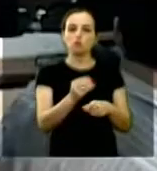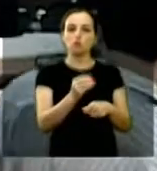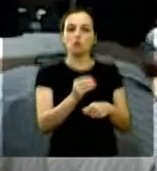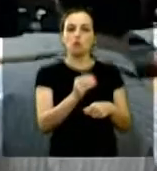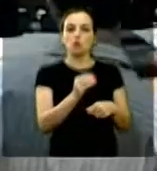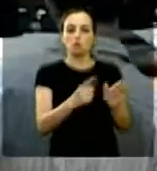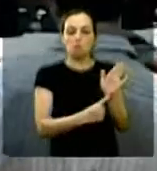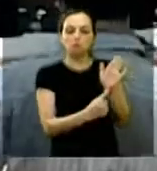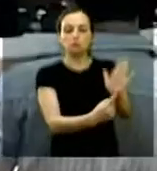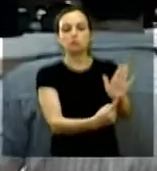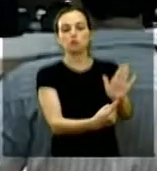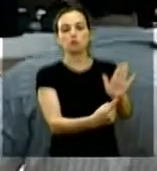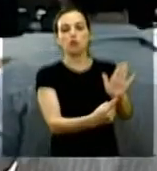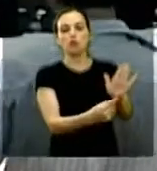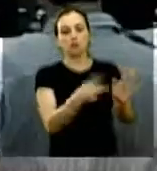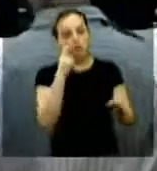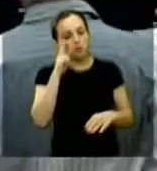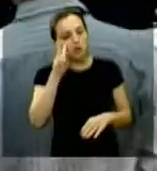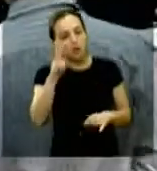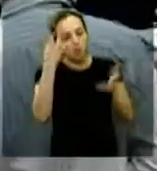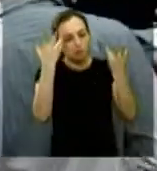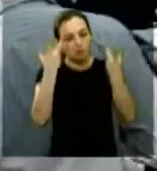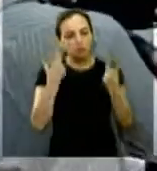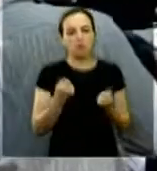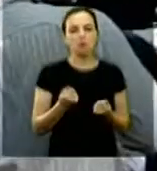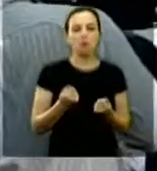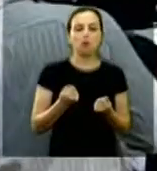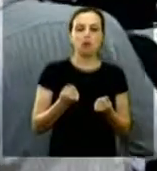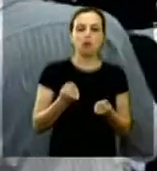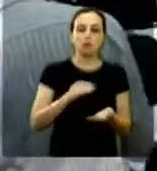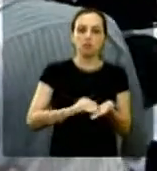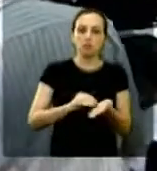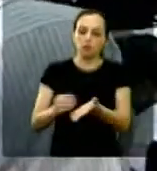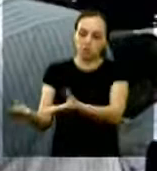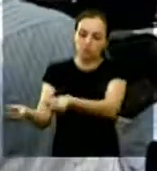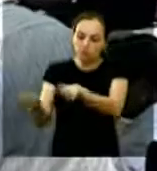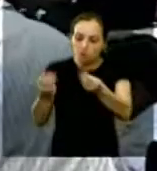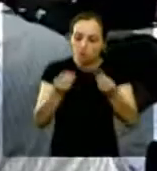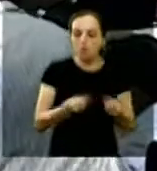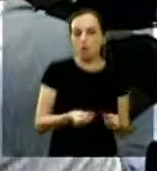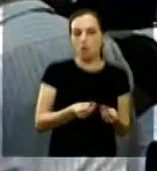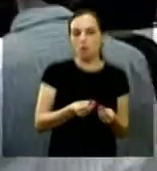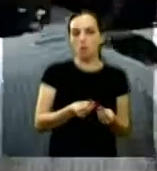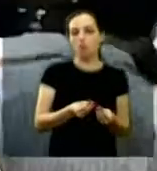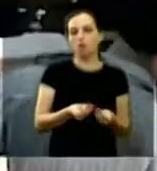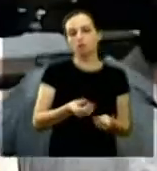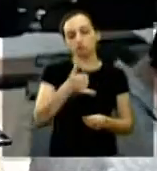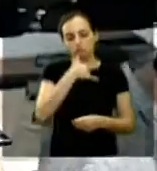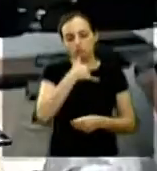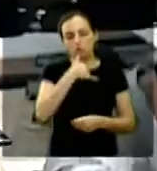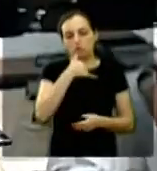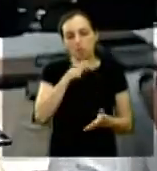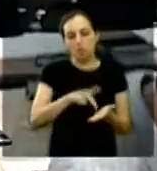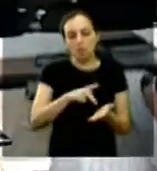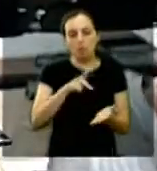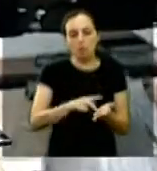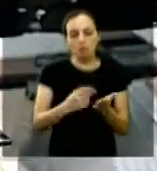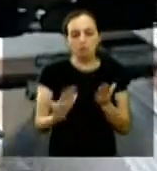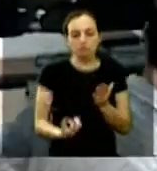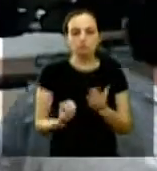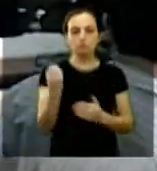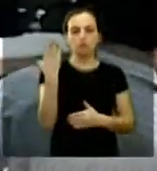que quando a gente vê as fotos dos animais que a secretaria tem recolhido deixa a gente entristecido mesmo de ver o que